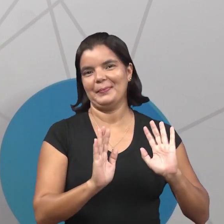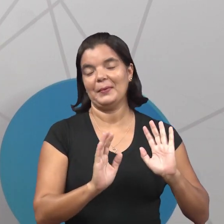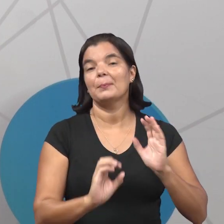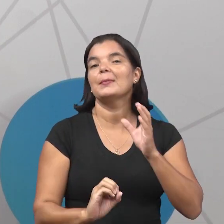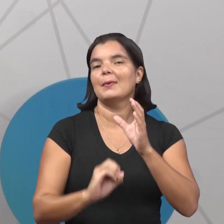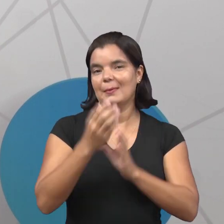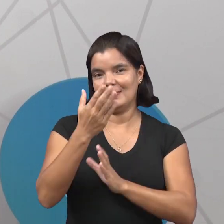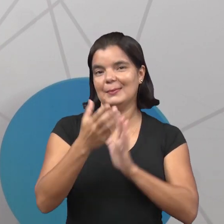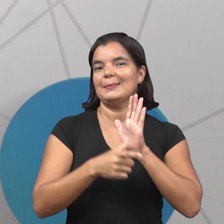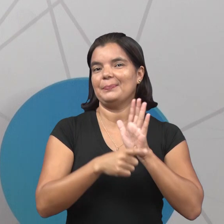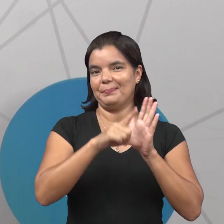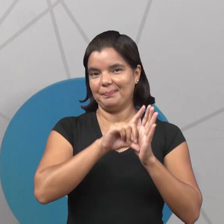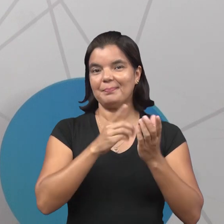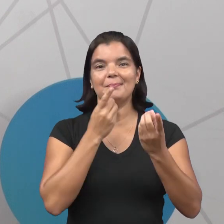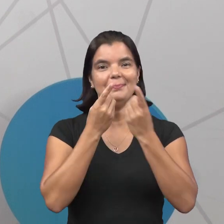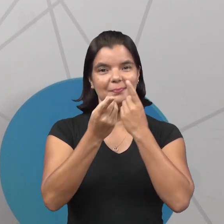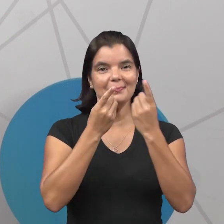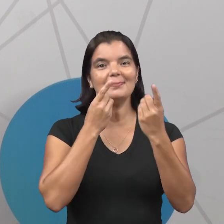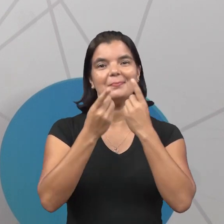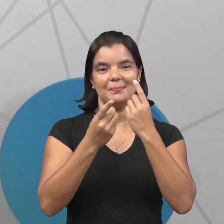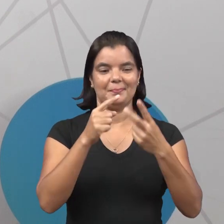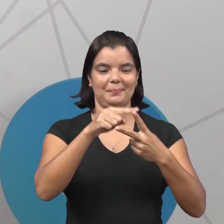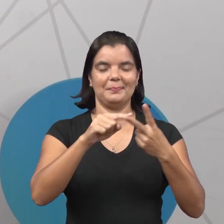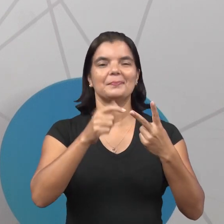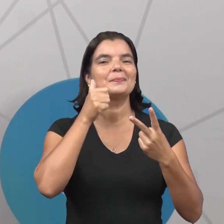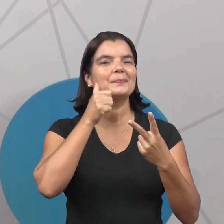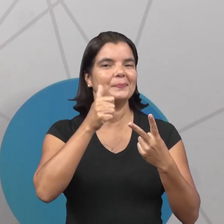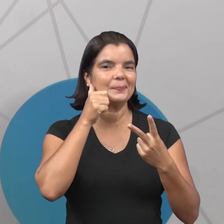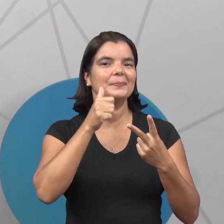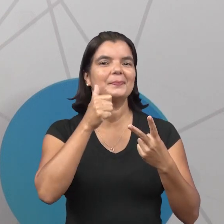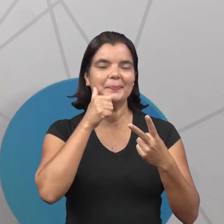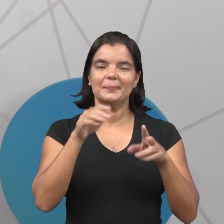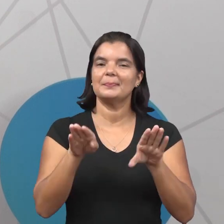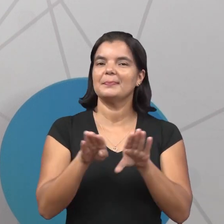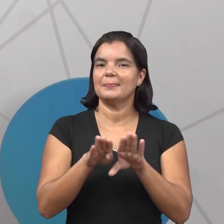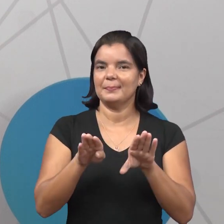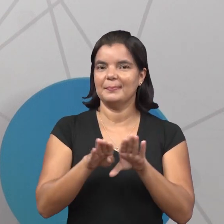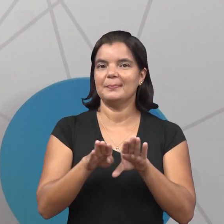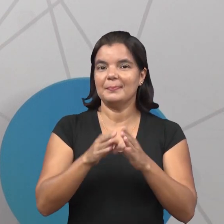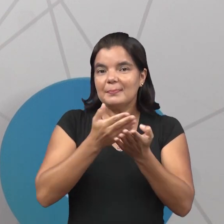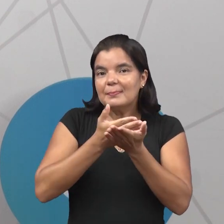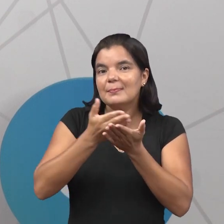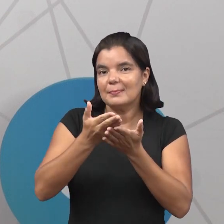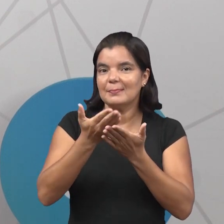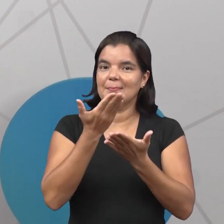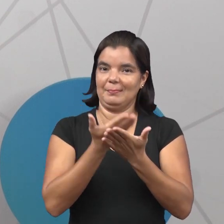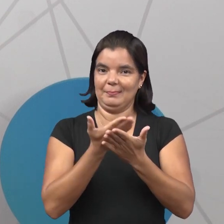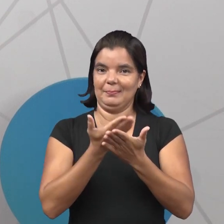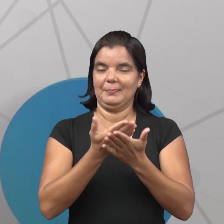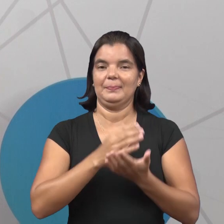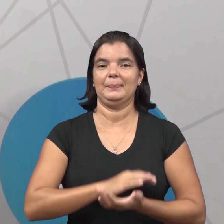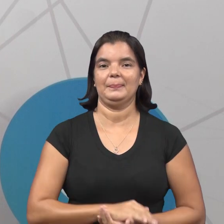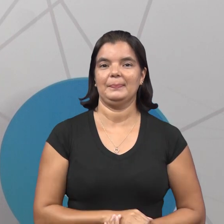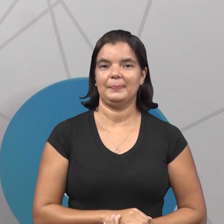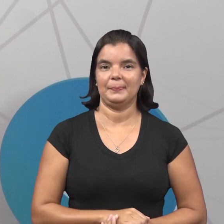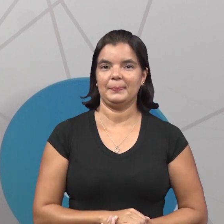aconteceu com aquele diálogo entre aquelas duas moças que consideramos no início da nossa aula.